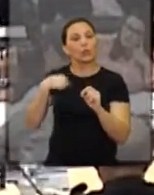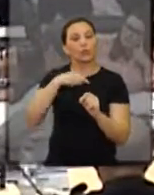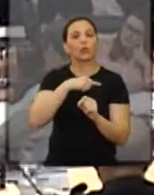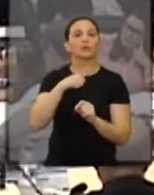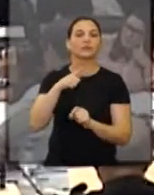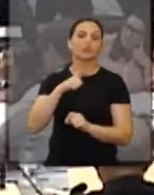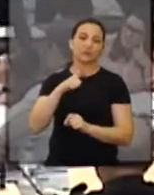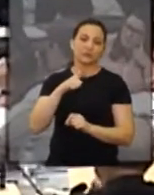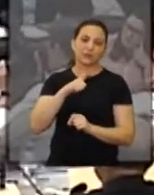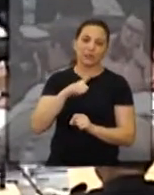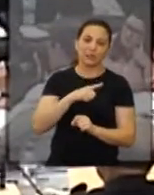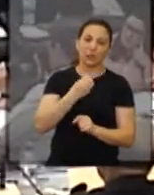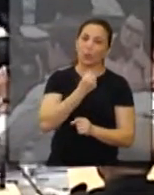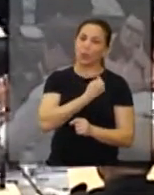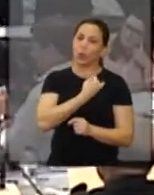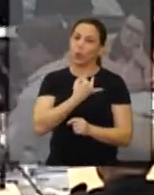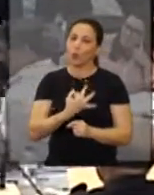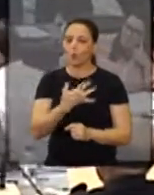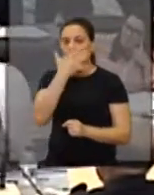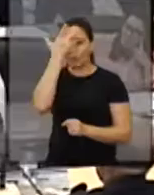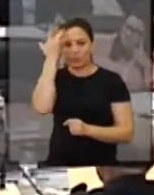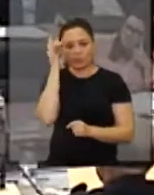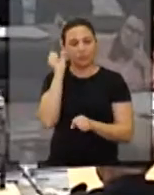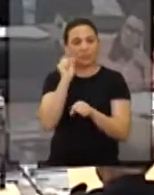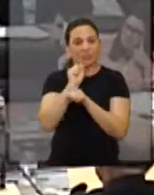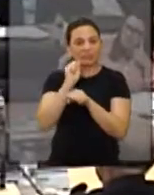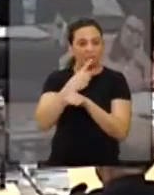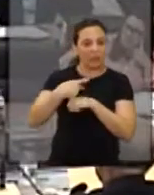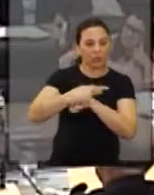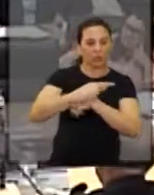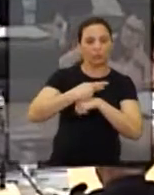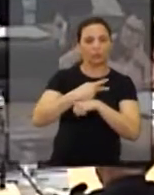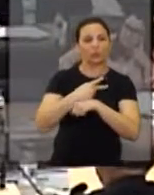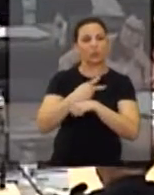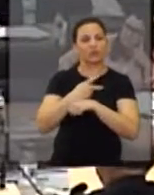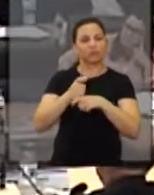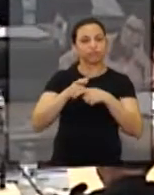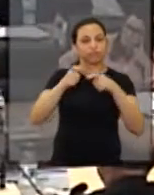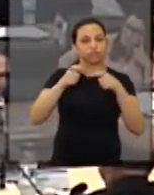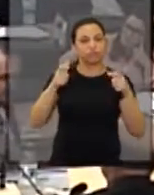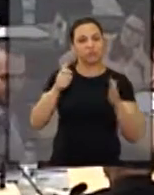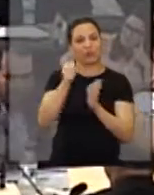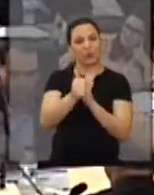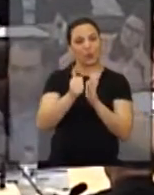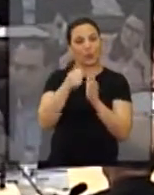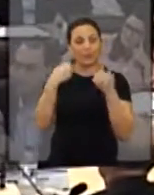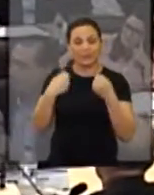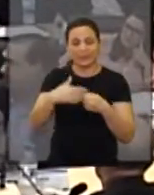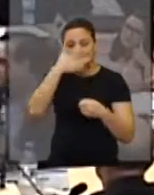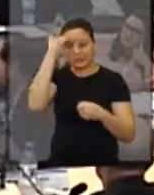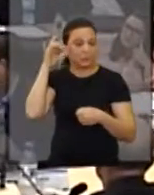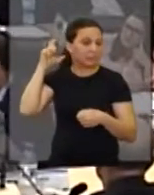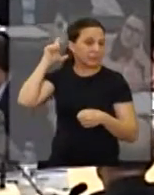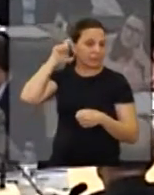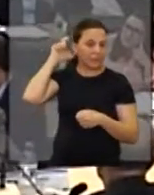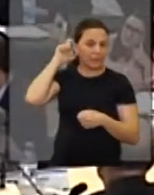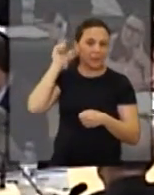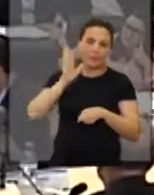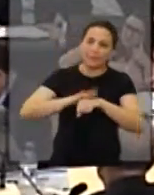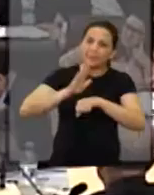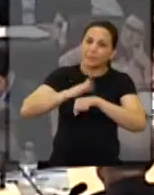teríamos que... O número de pessoas que ficam esperando, que procuram a nossa, que tem sido muito grande a Araraquara do aparelho,